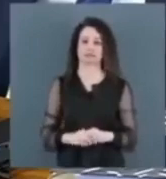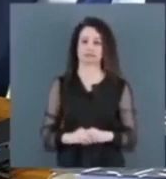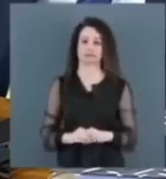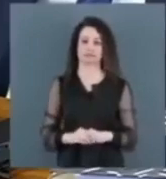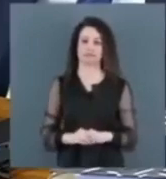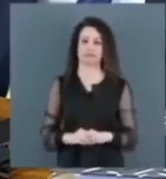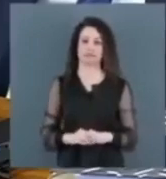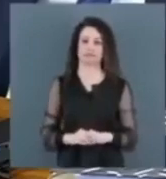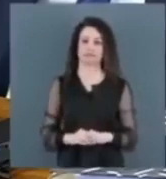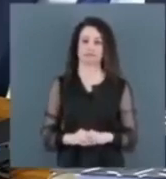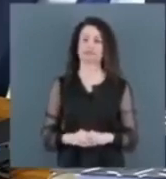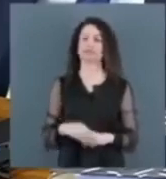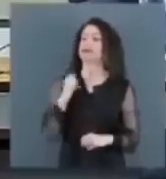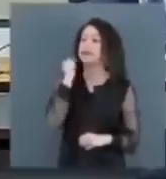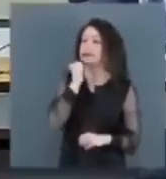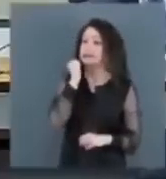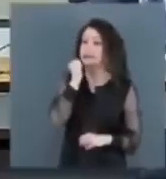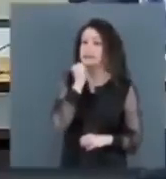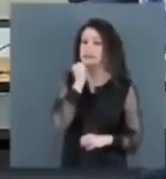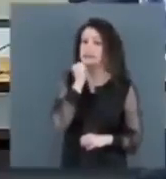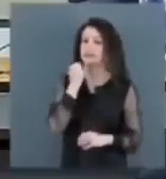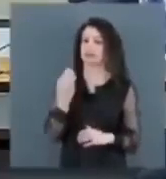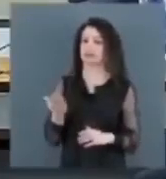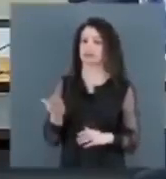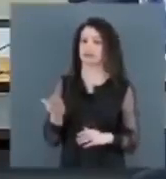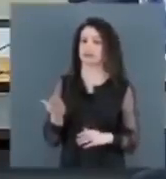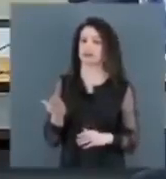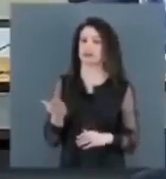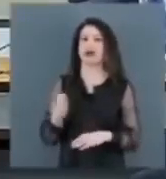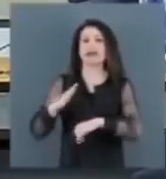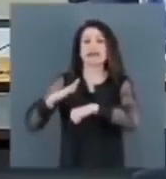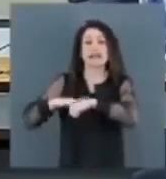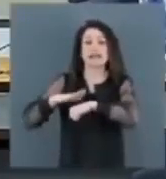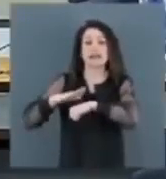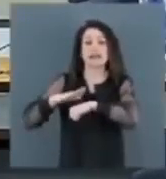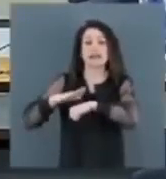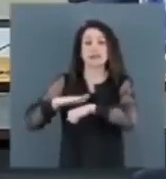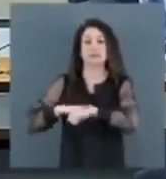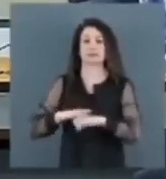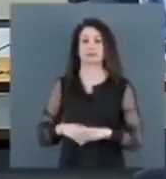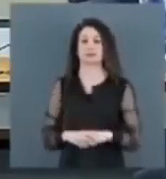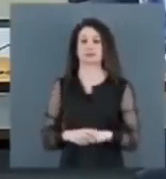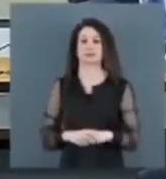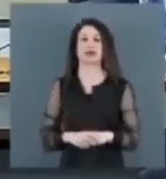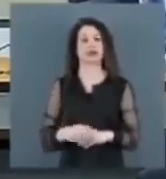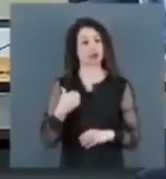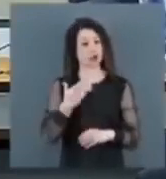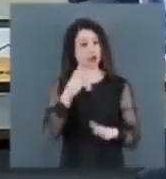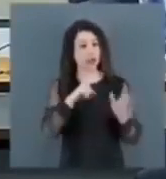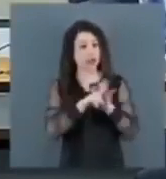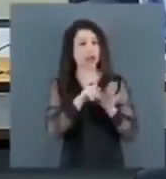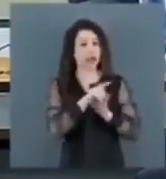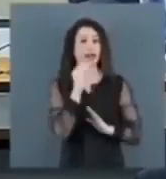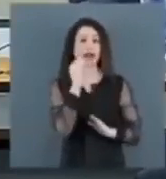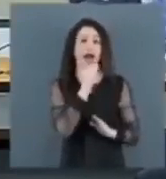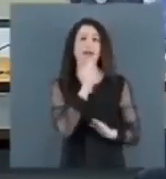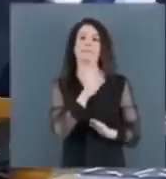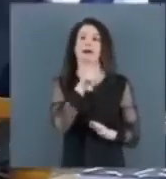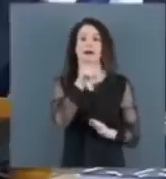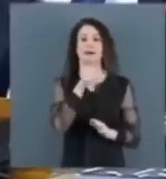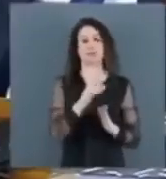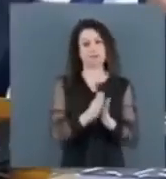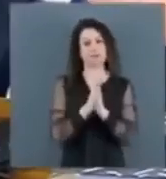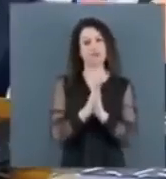Ô, senador, senador, vamos avançar. Eu estou pensando rápido com as perguntas, mas o ministro, nem por